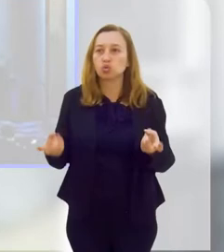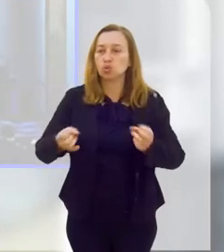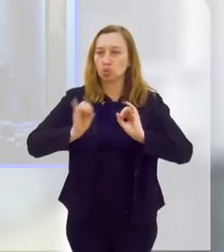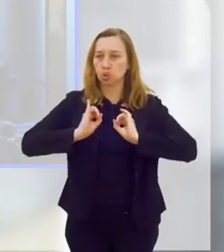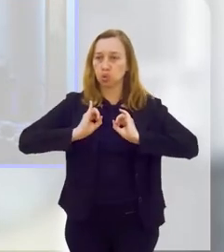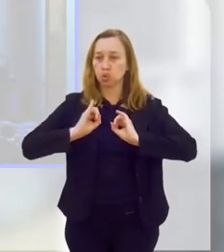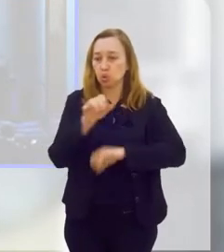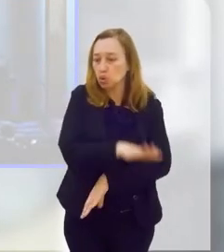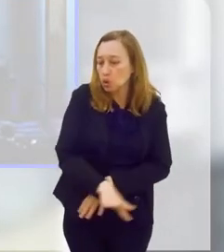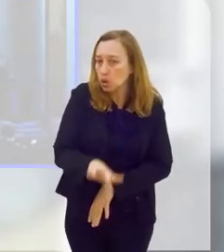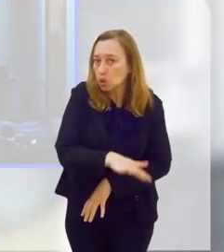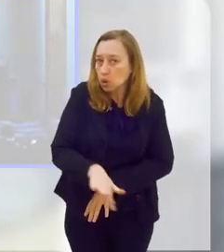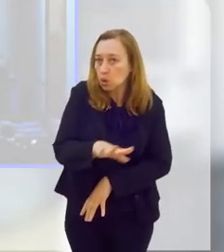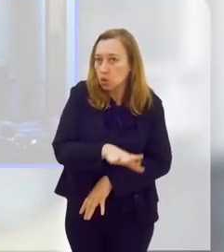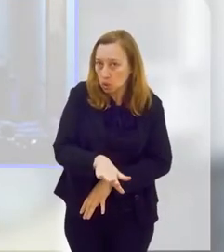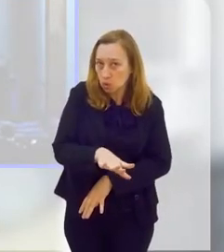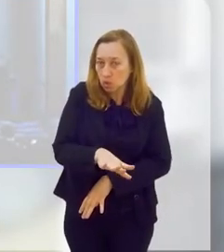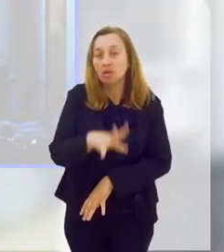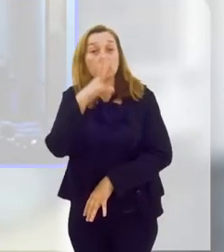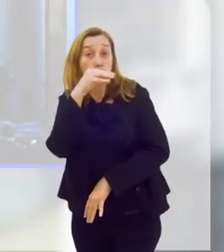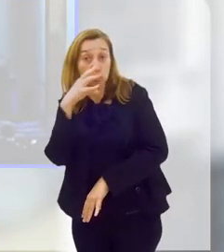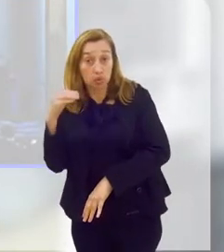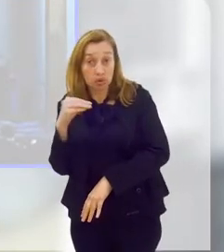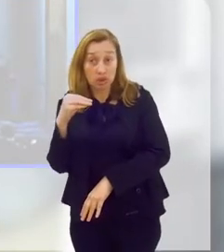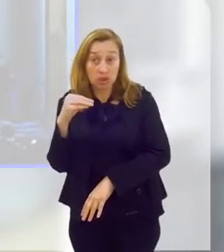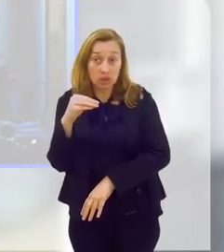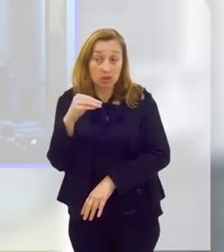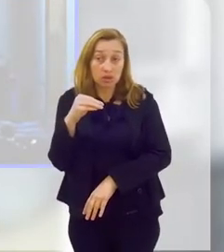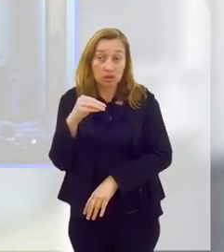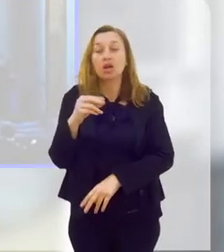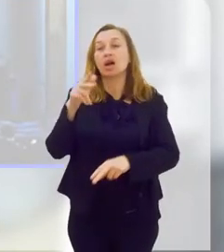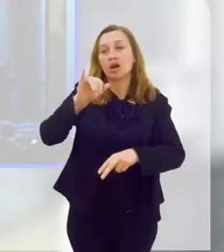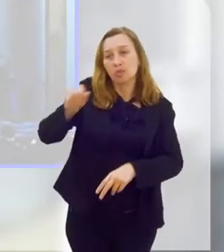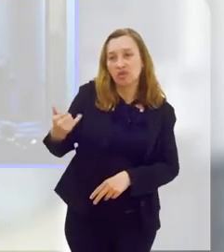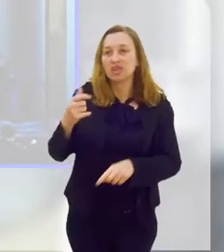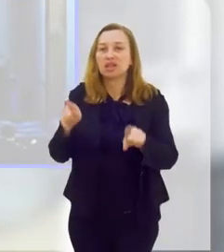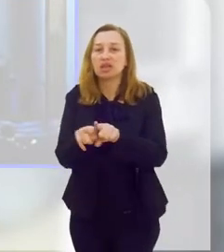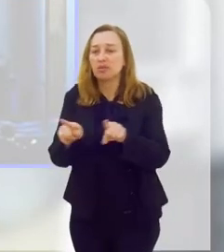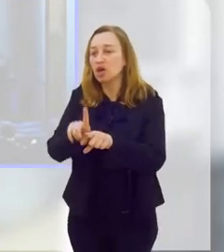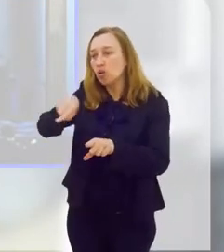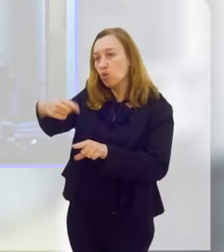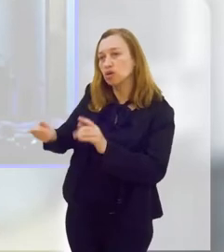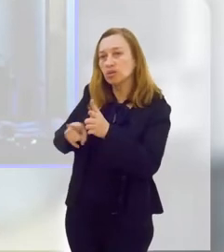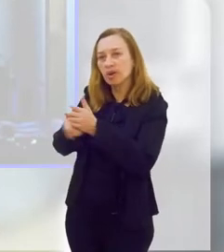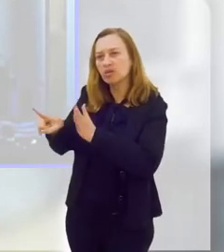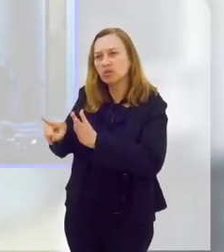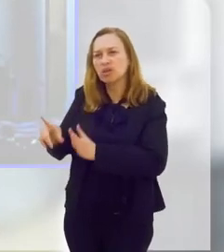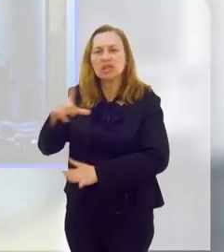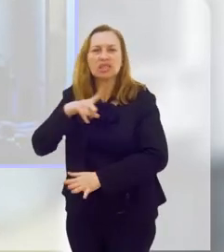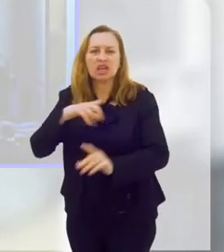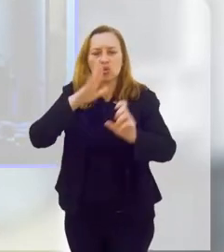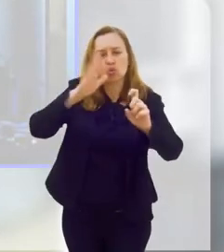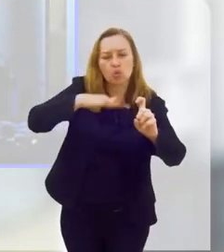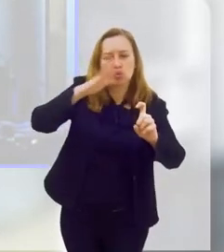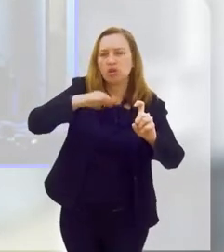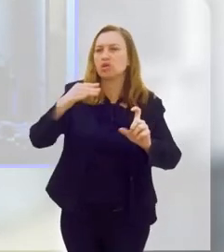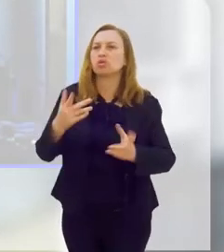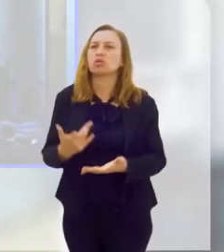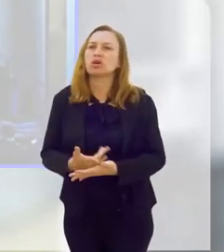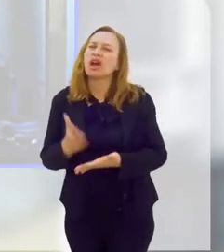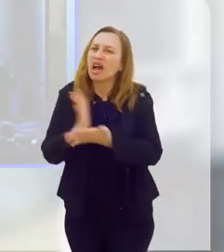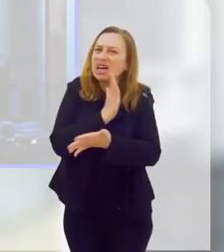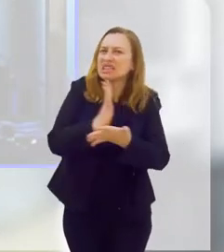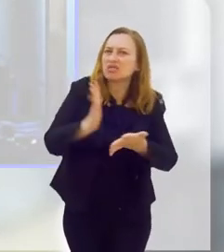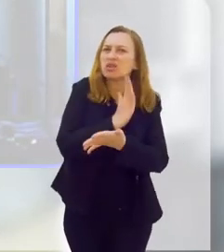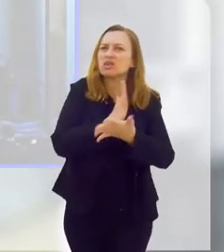do sedentarismo na infância e na adolescência, eu também vou aproveitar para te fazer uma outra pergunta, né? Existe um mito, assim,